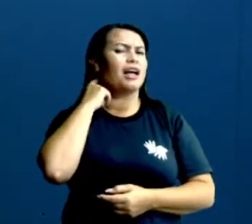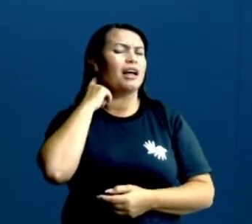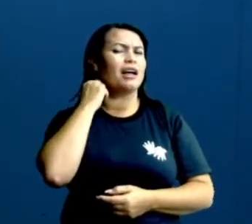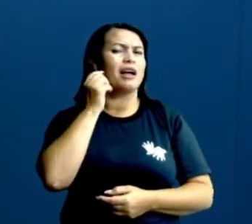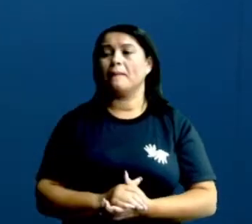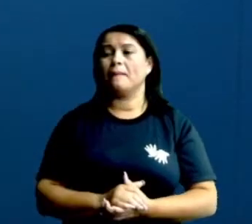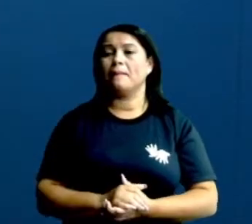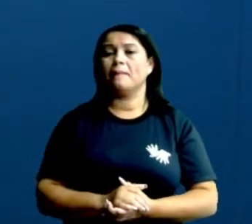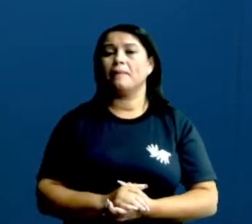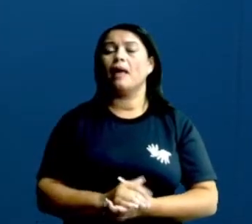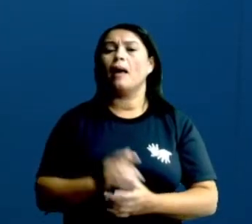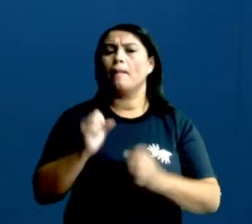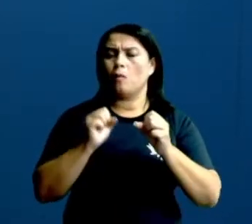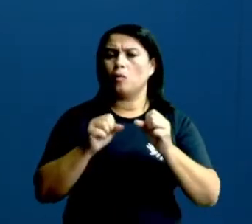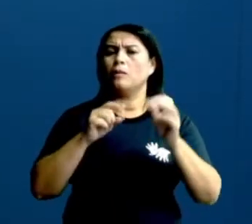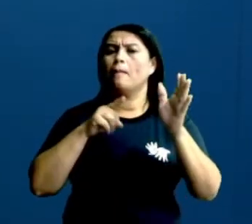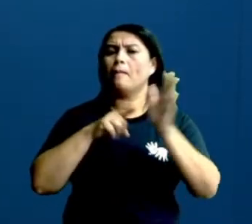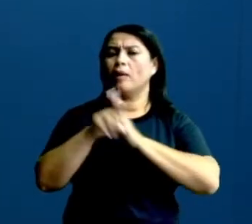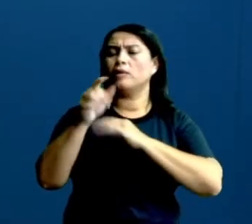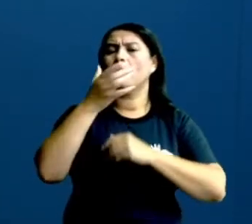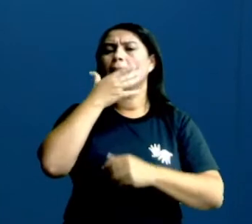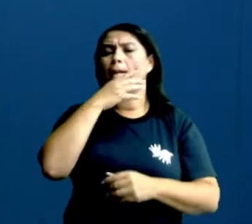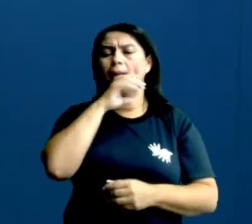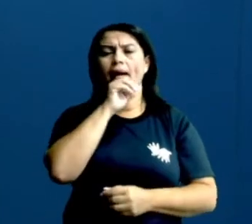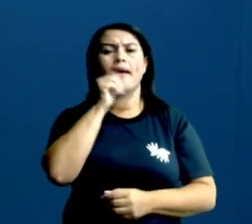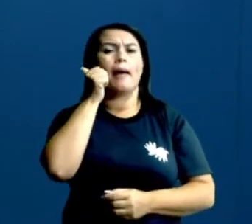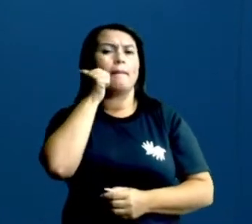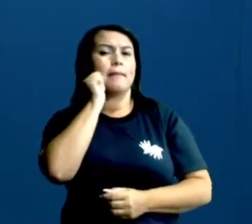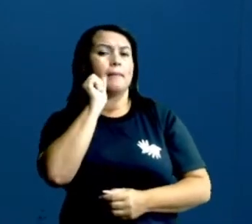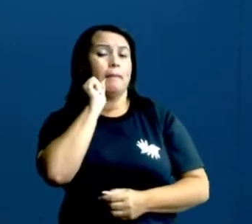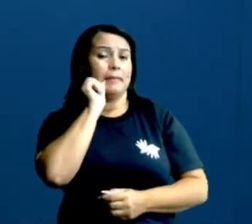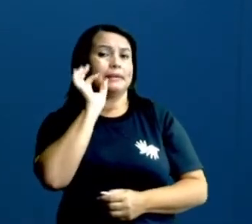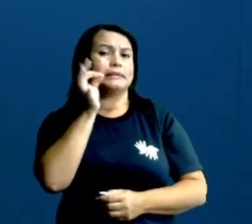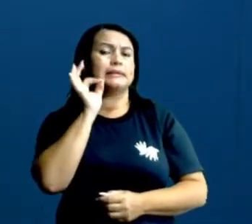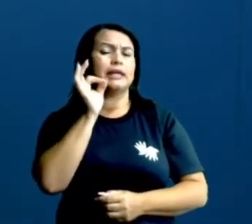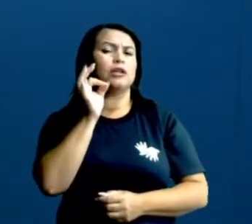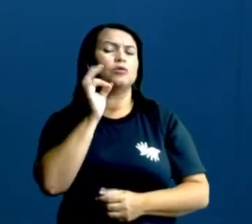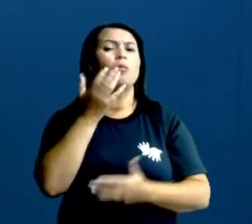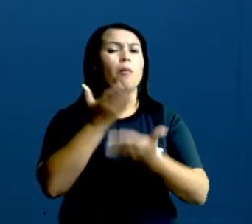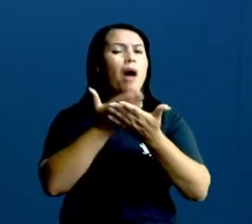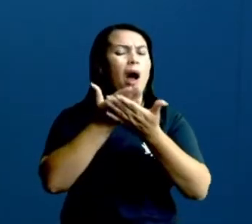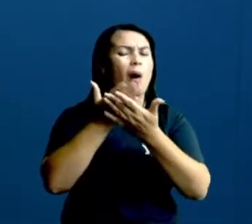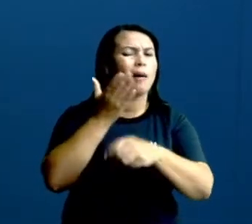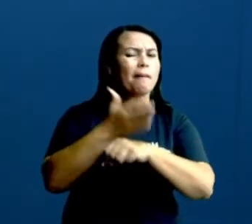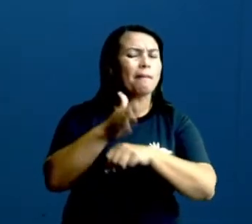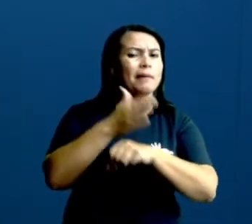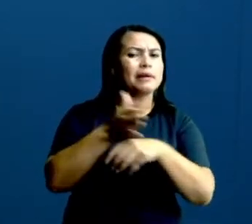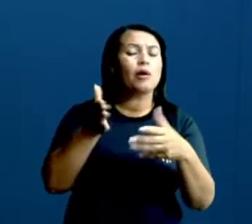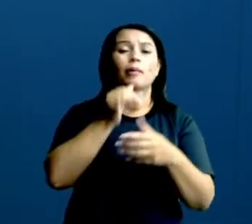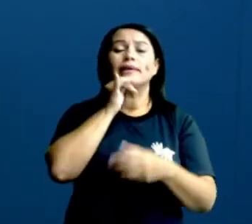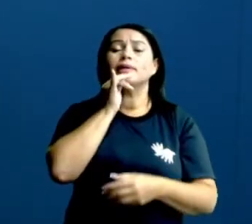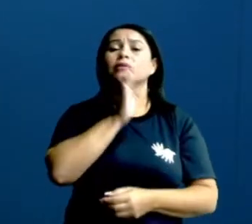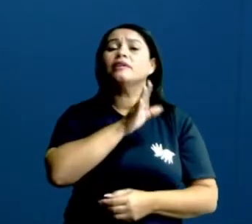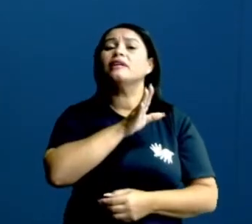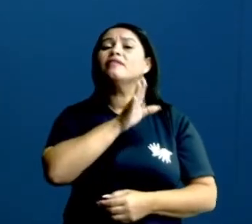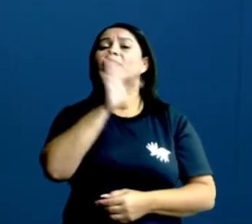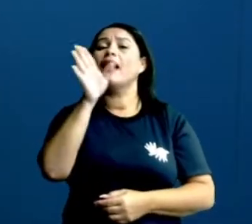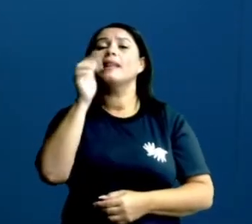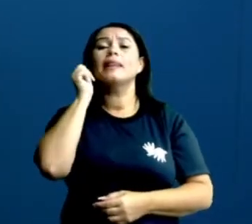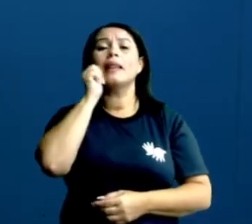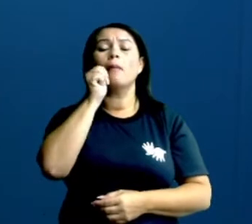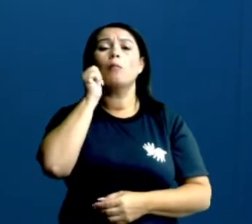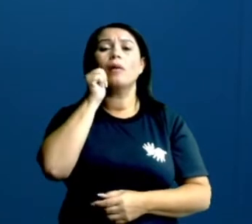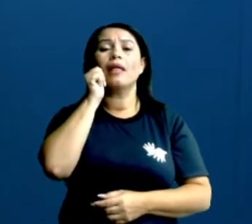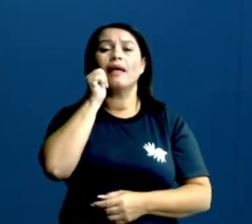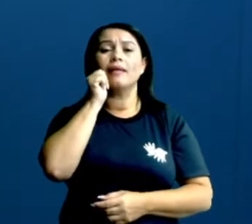de vocês aqui. Você pode perguntar aí, a papai e a mamãe, tá certo? Uma aula prática agora, Quando a gente vai lá na costureira,